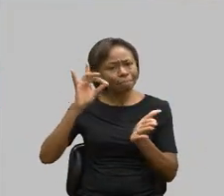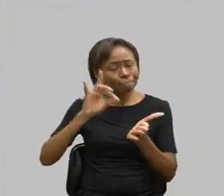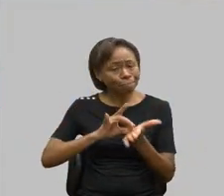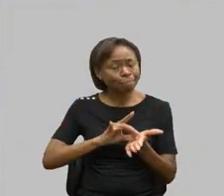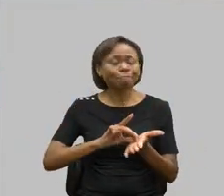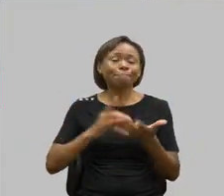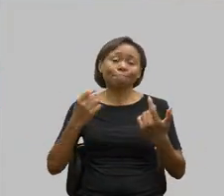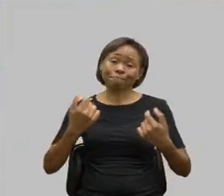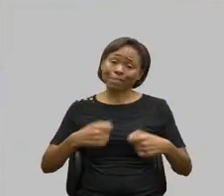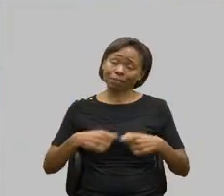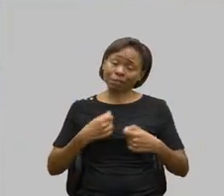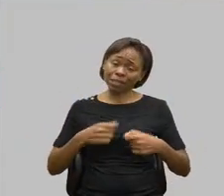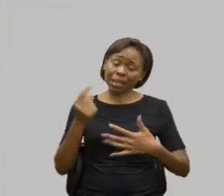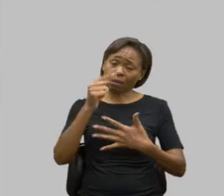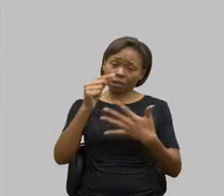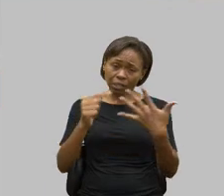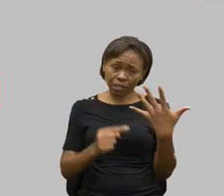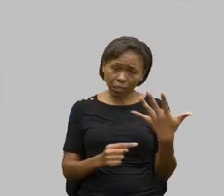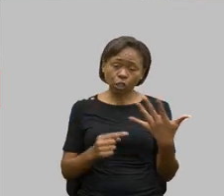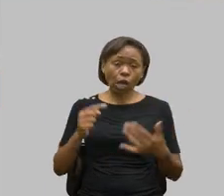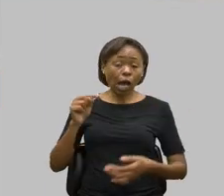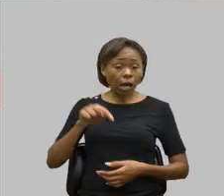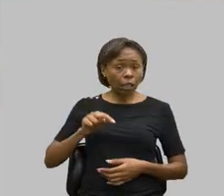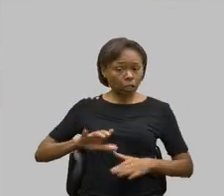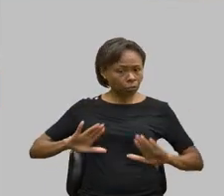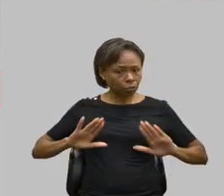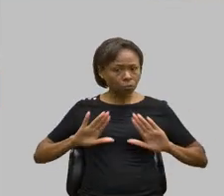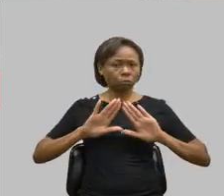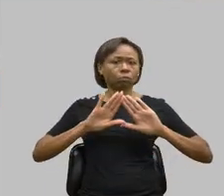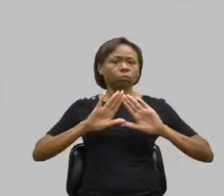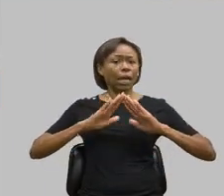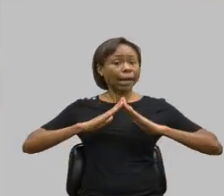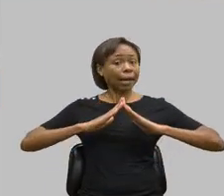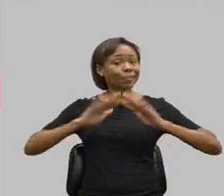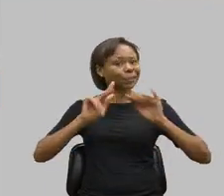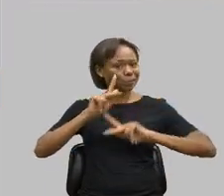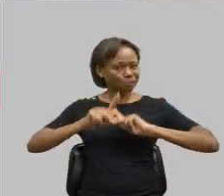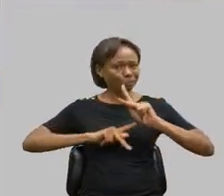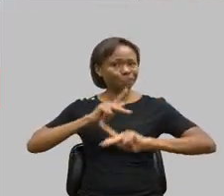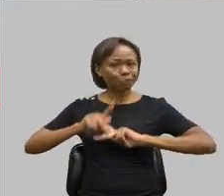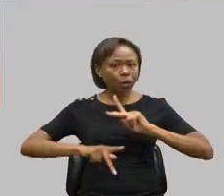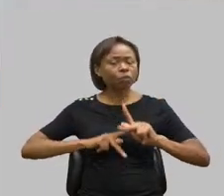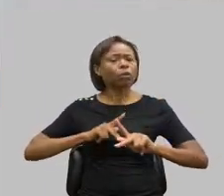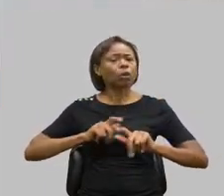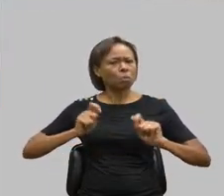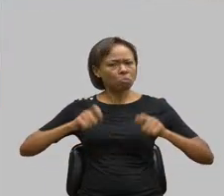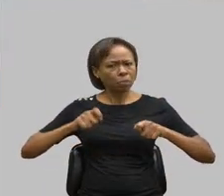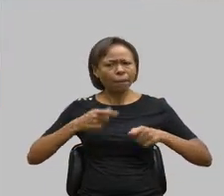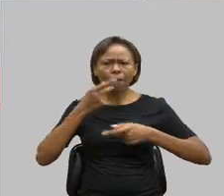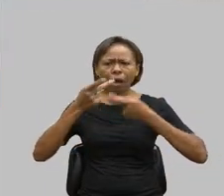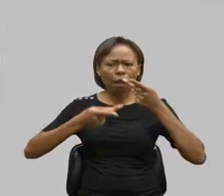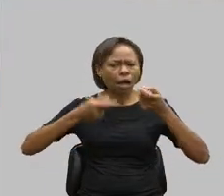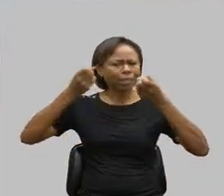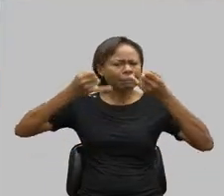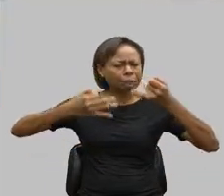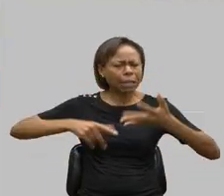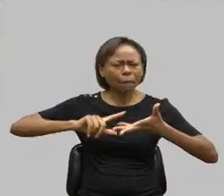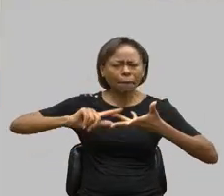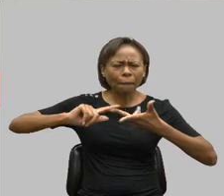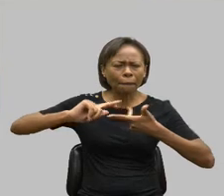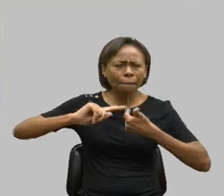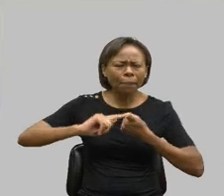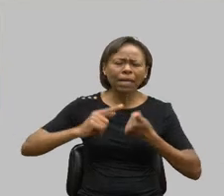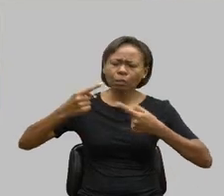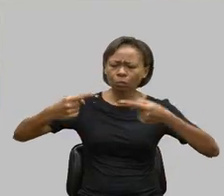Estamos no Parlamento Mineiro, da Casa do Povo, e aqui é o momento de falarmos muito sobre isso, de tocarmos em